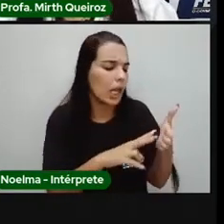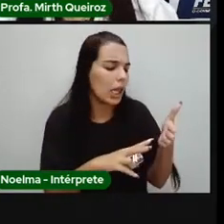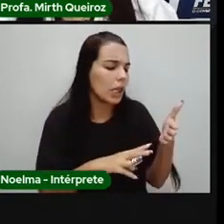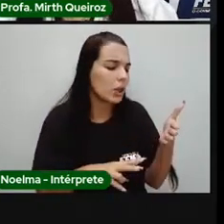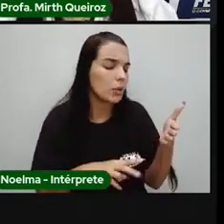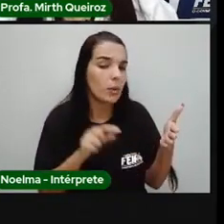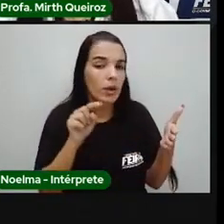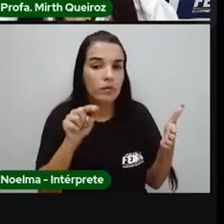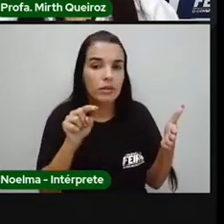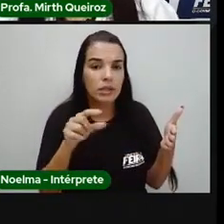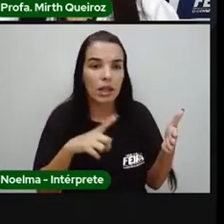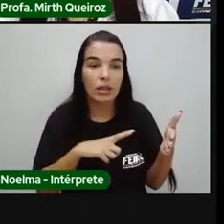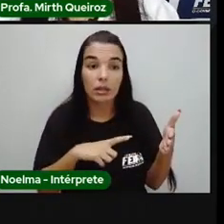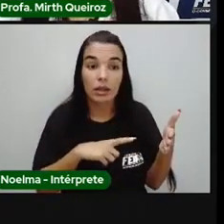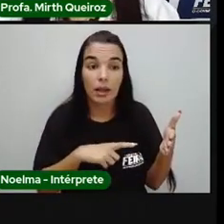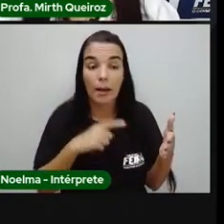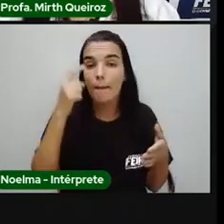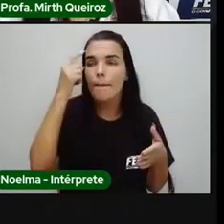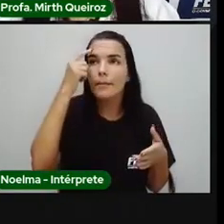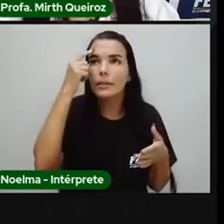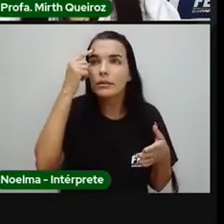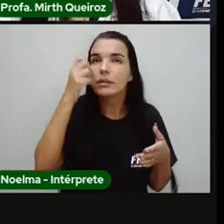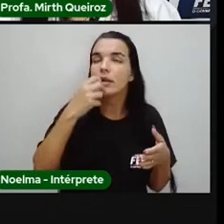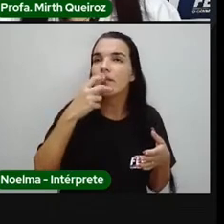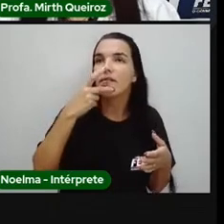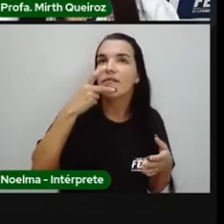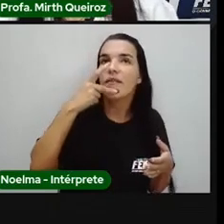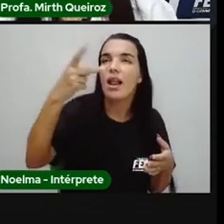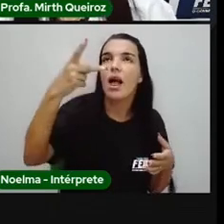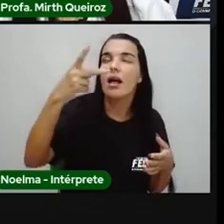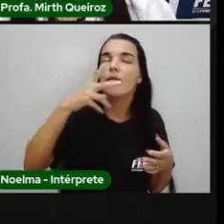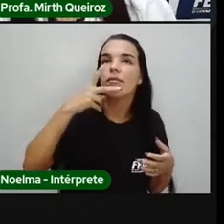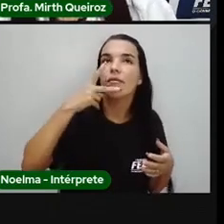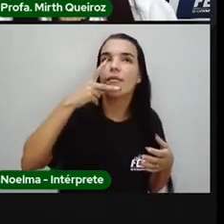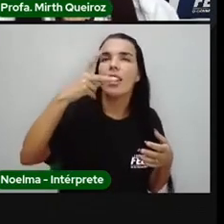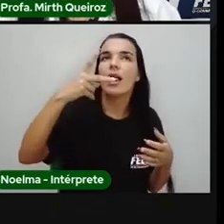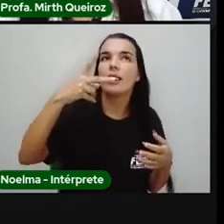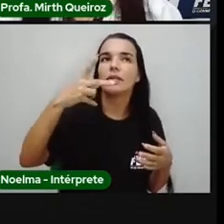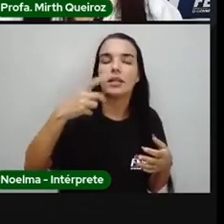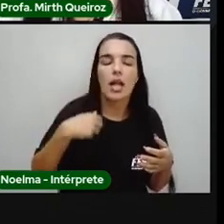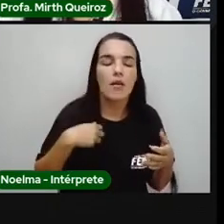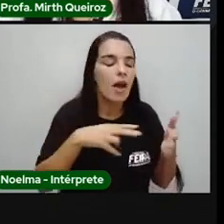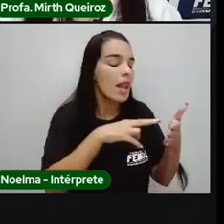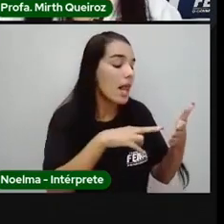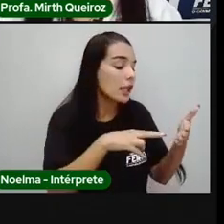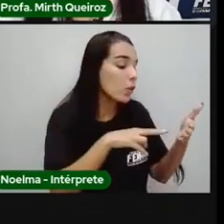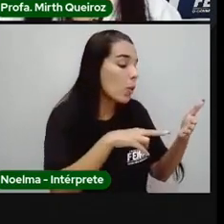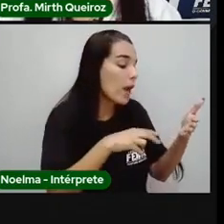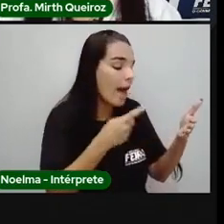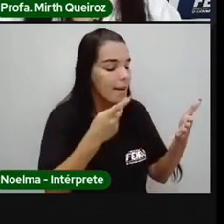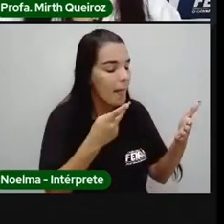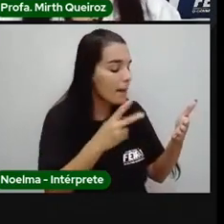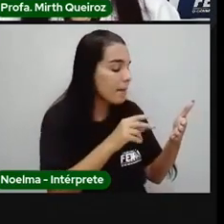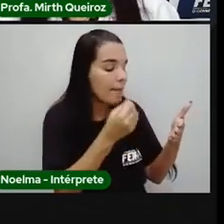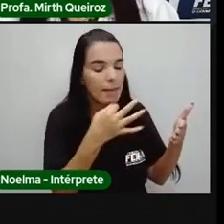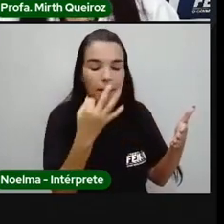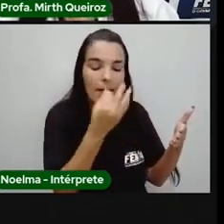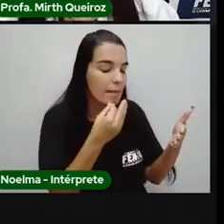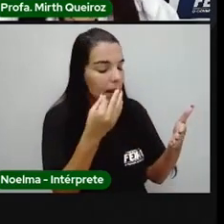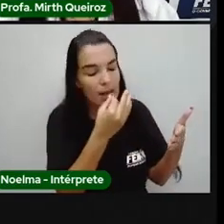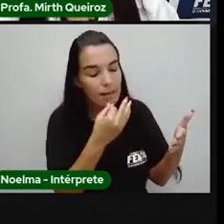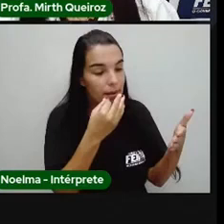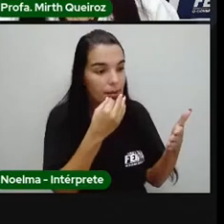pensar em voz alta para garantir a compreensão. Tem pessoas que fazem a leitura silenciosa e